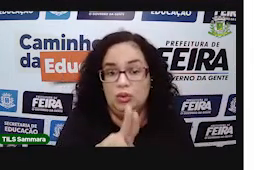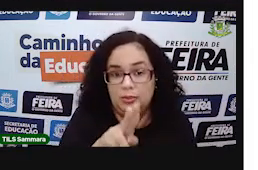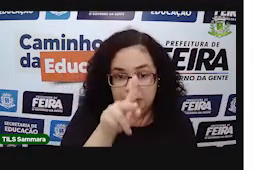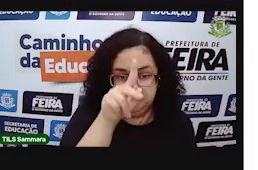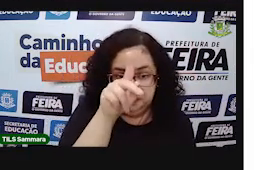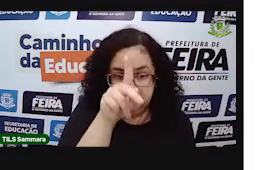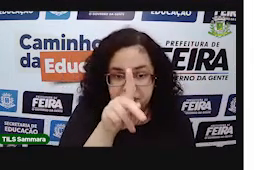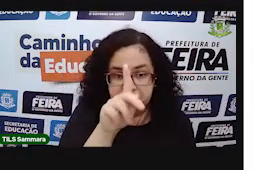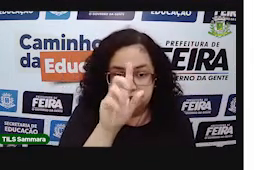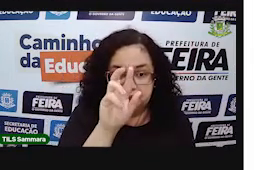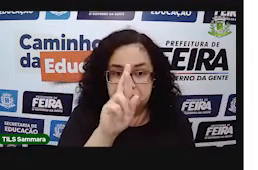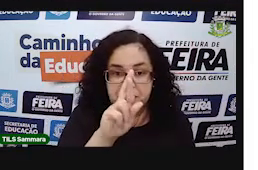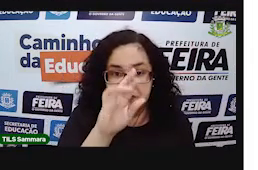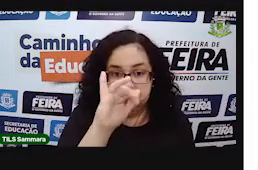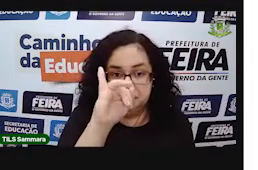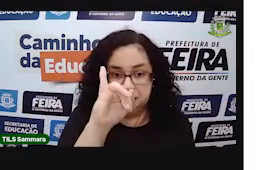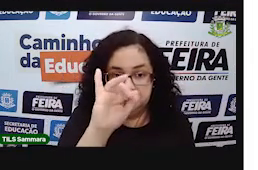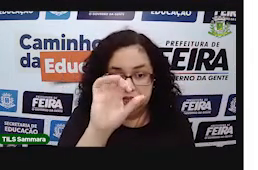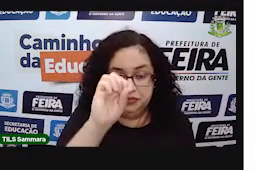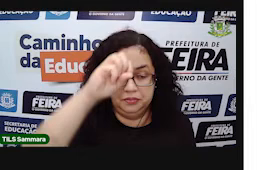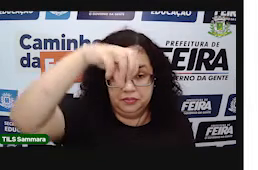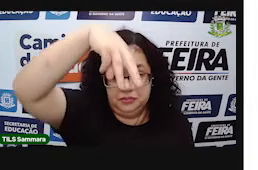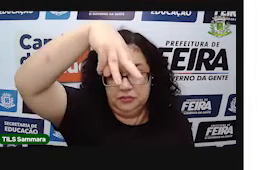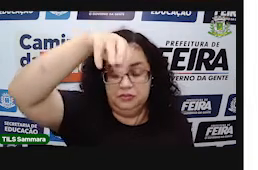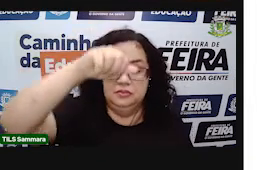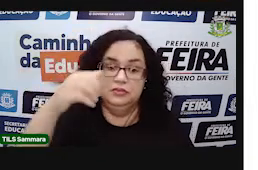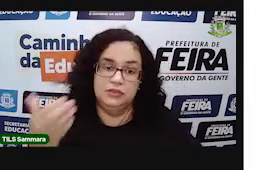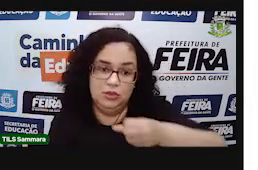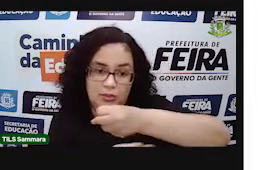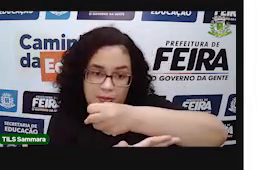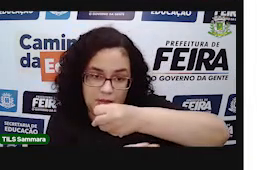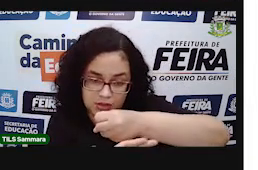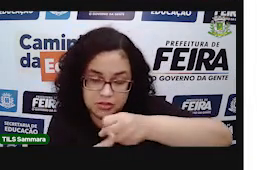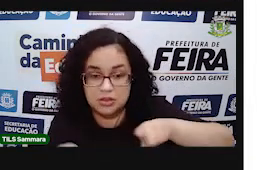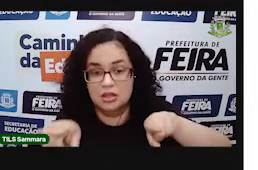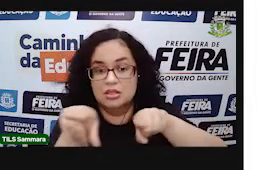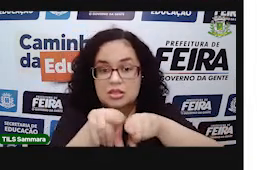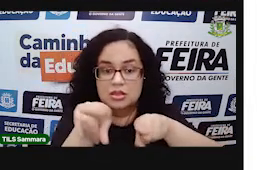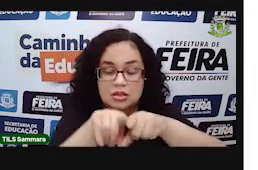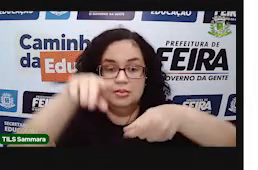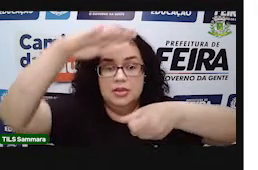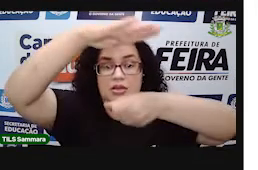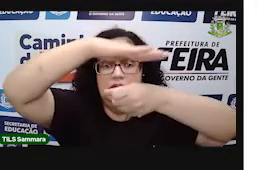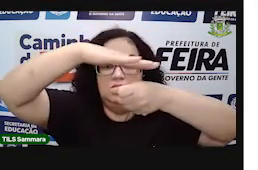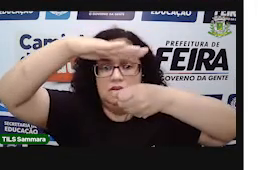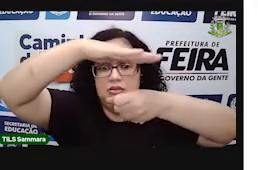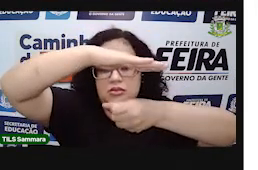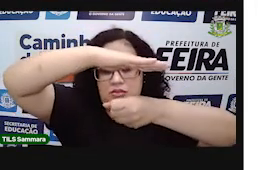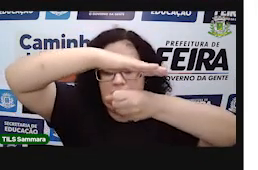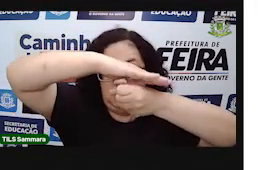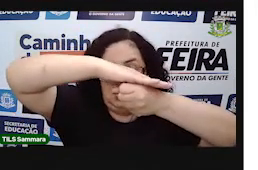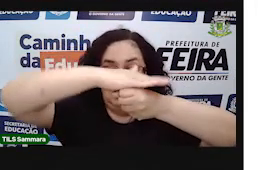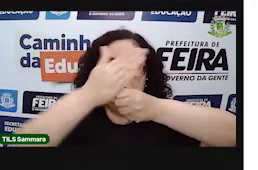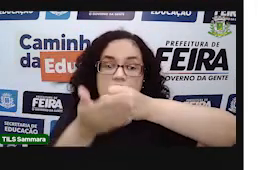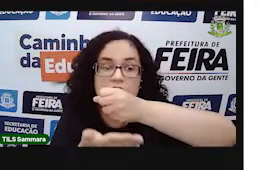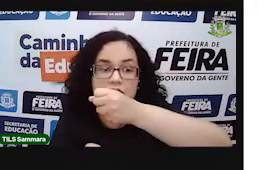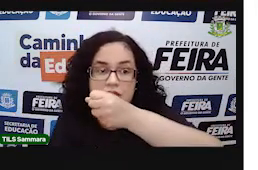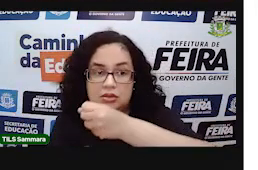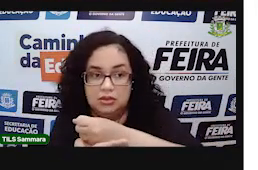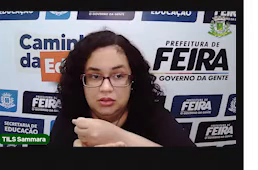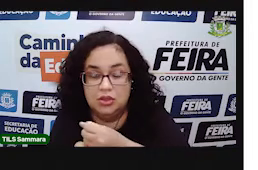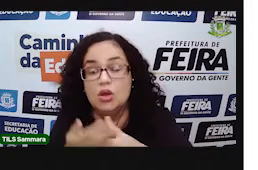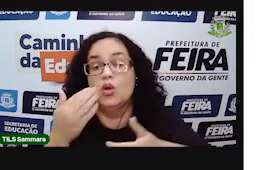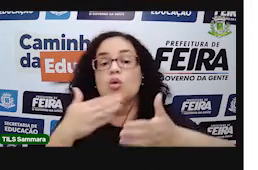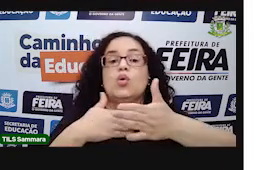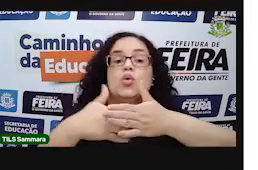nesse poliedro chamado prisma, a gente sempre vai ter uma base embaixo e uma base em cima, porque você pode